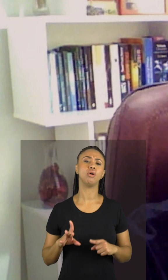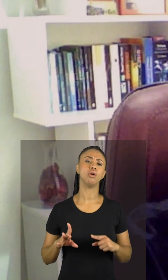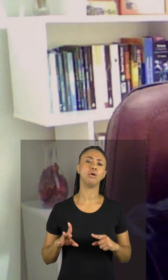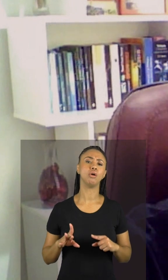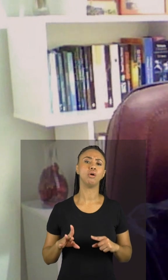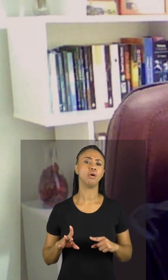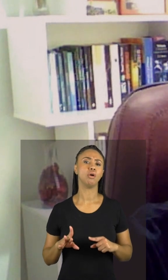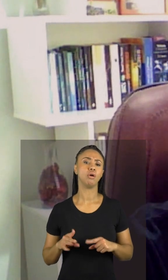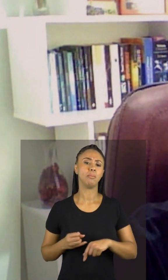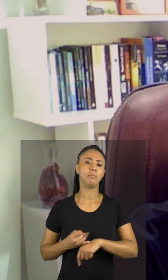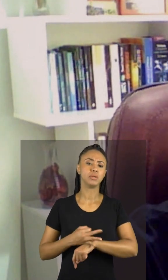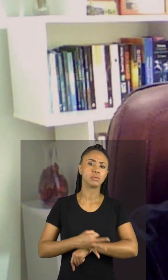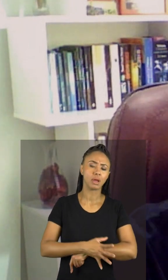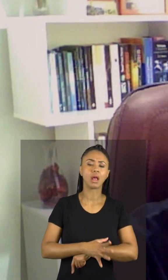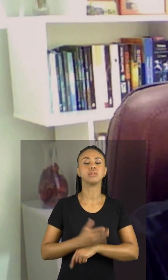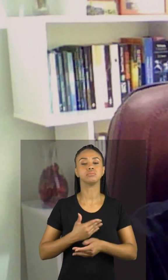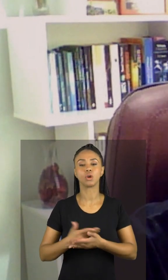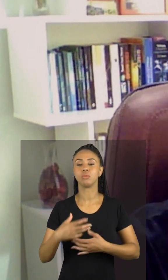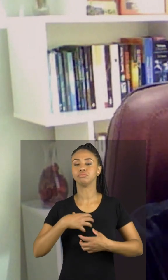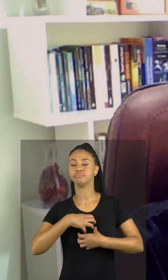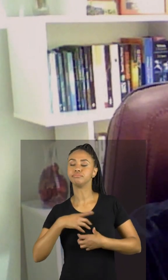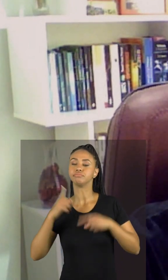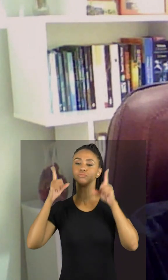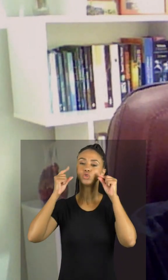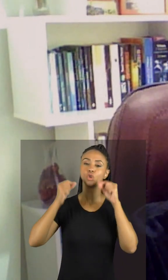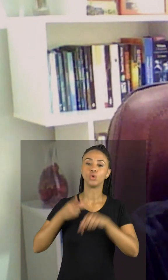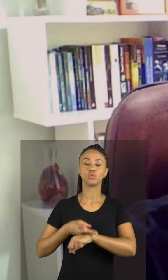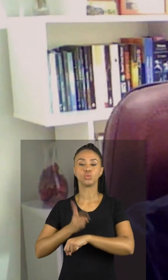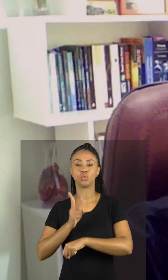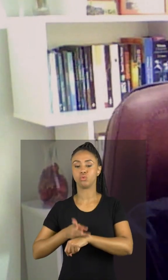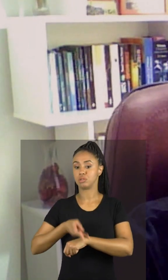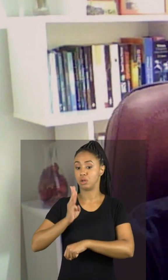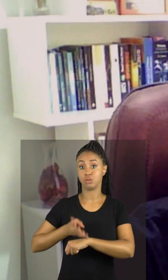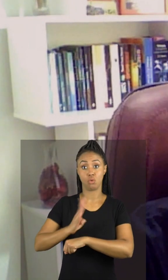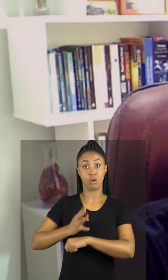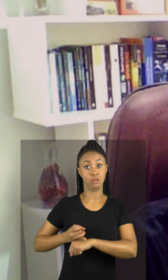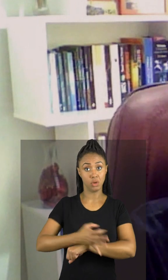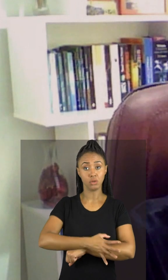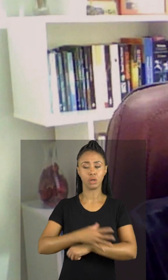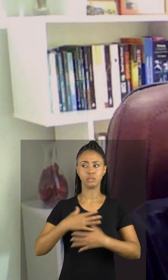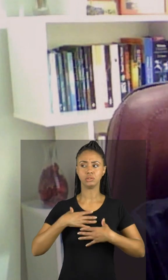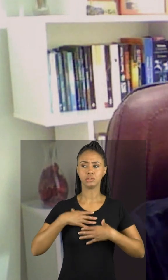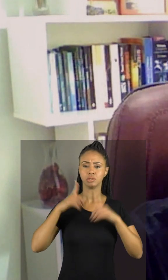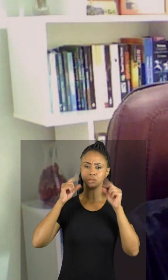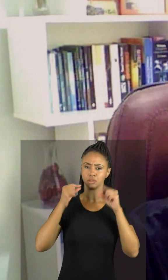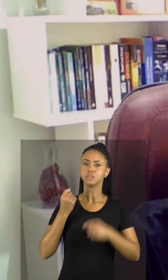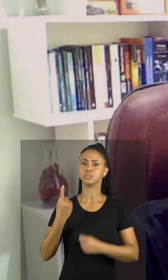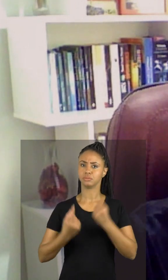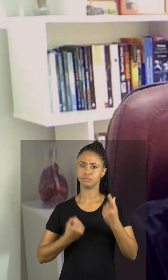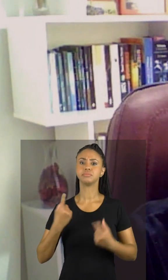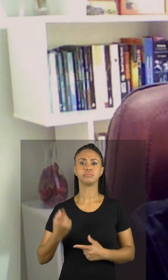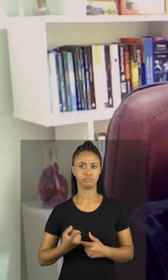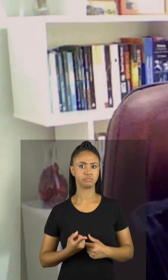o decorrer da madrugada, próximo das duas, três, até quatro da manhã, às vezes. A gente tem casos de